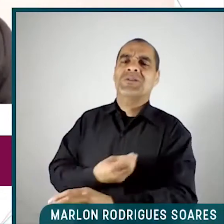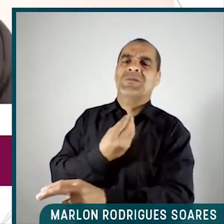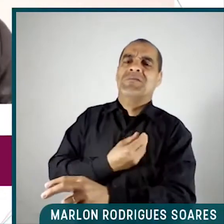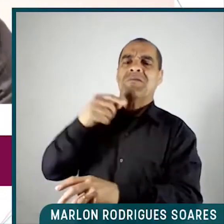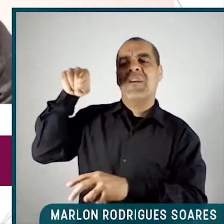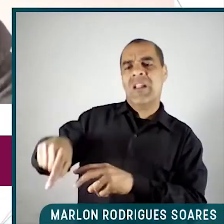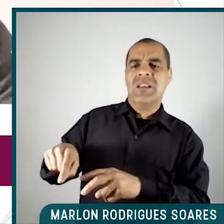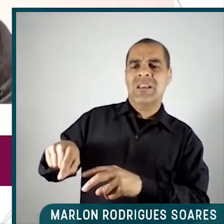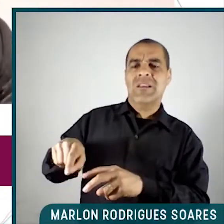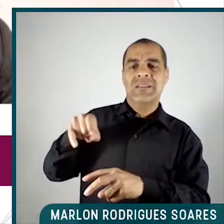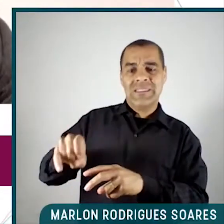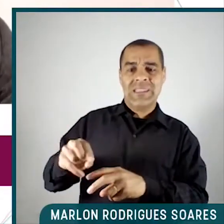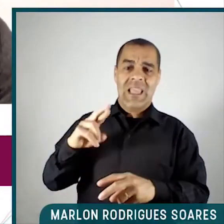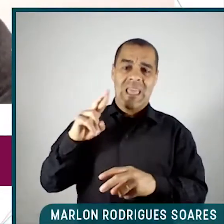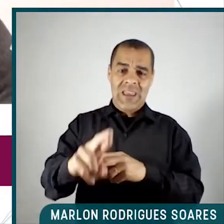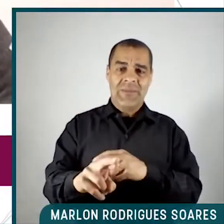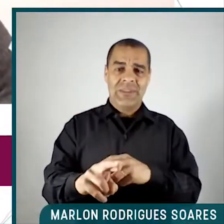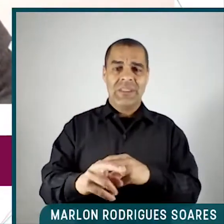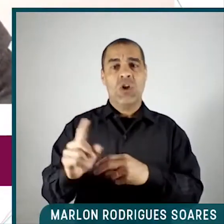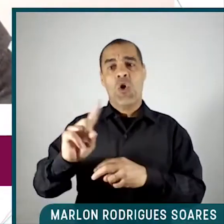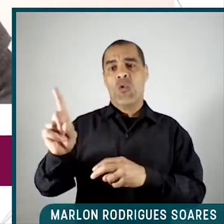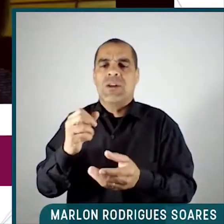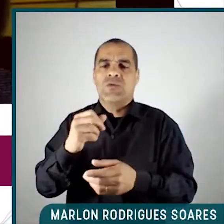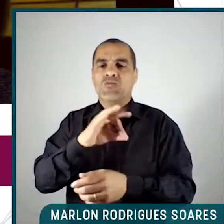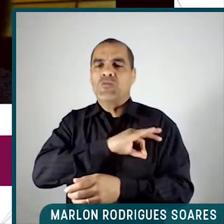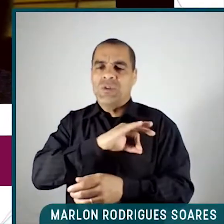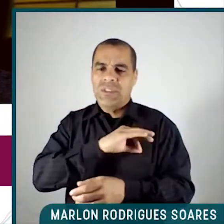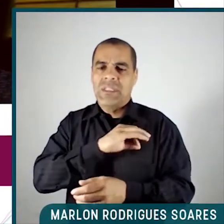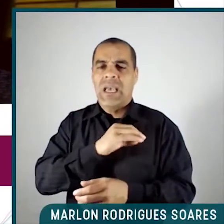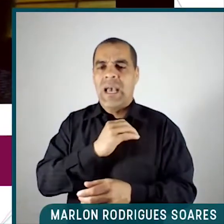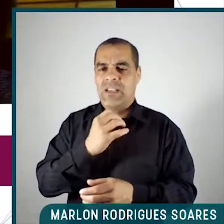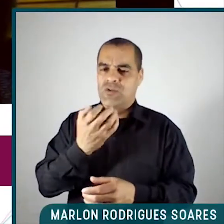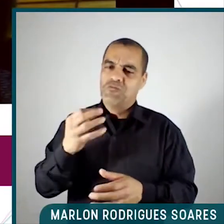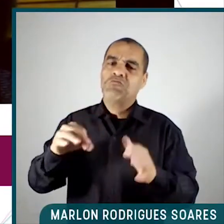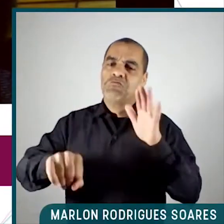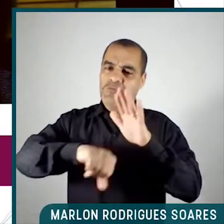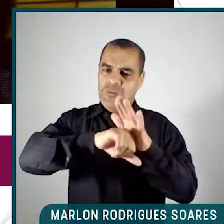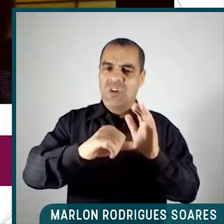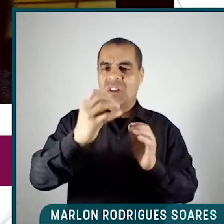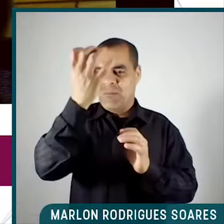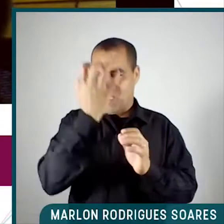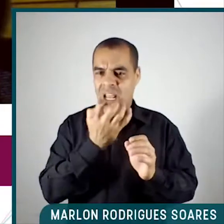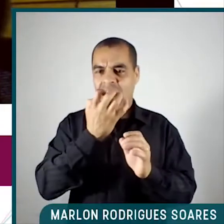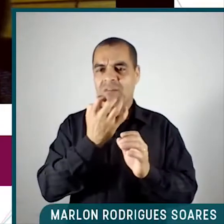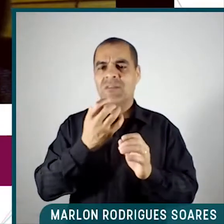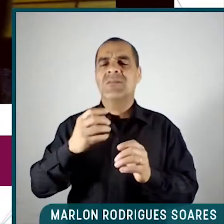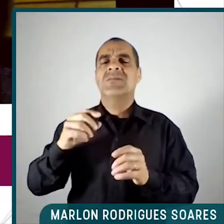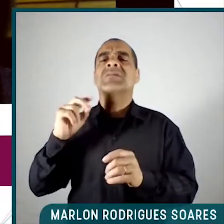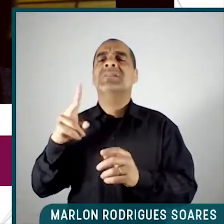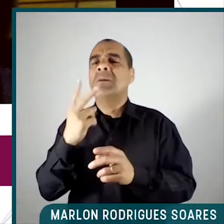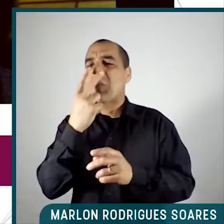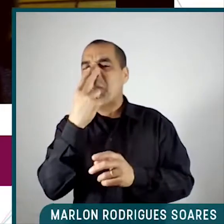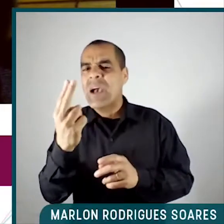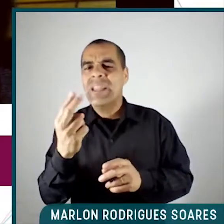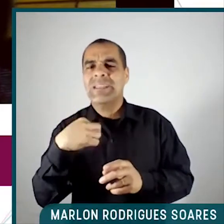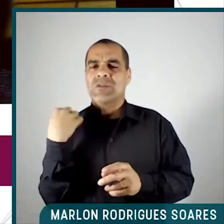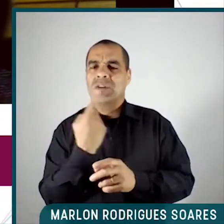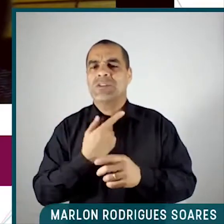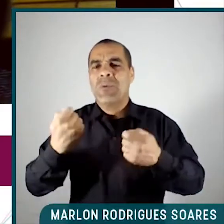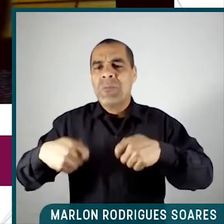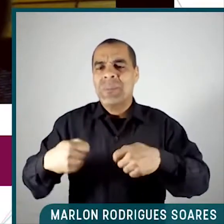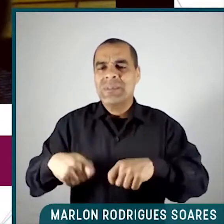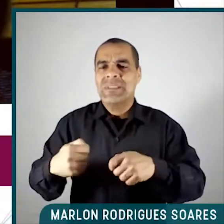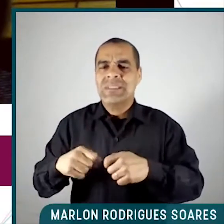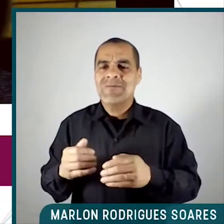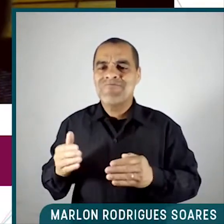não algum ensinamento sob o ponto de vista de ressocialização. O que me parece, Luiz, que nós estamos precisando é caminhar para a